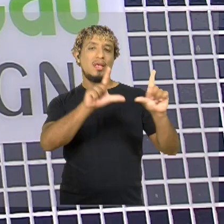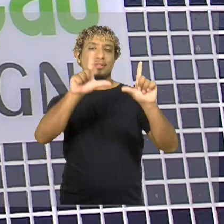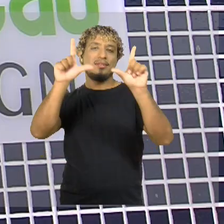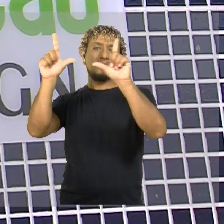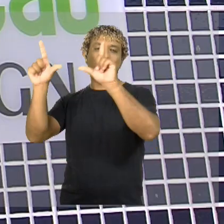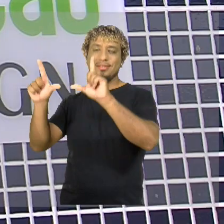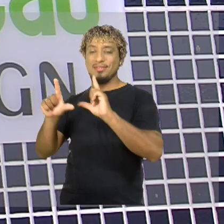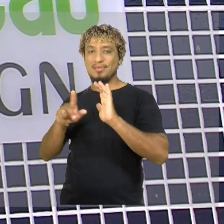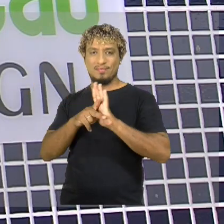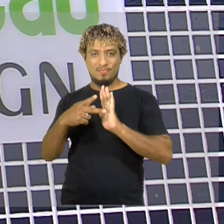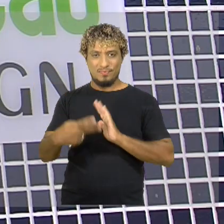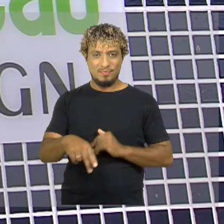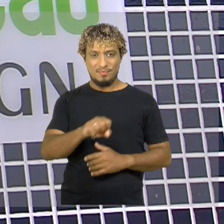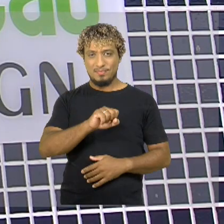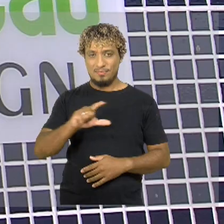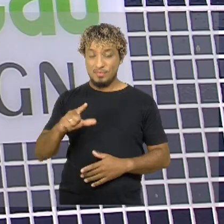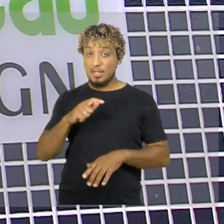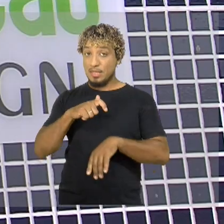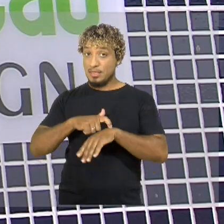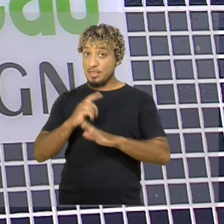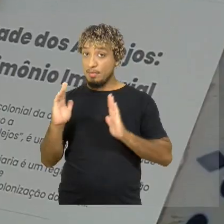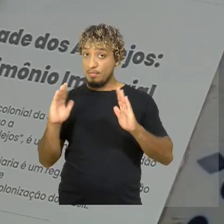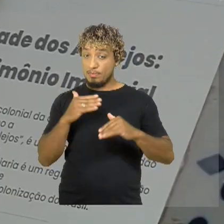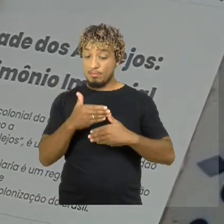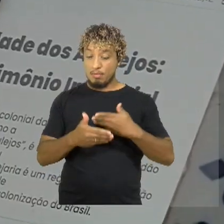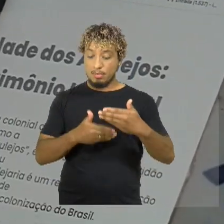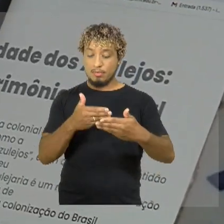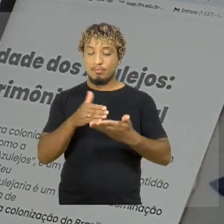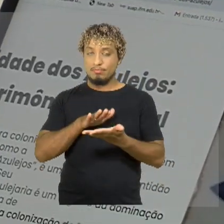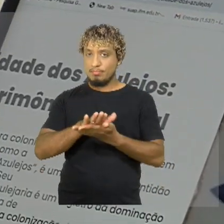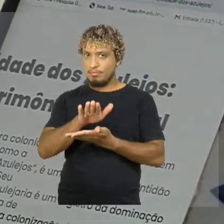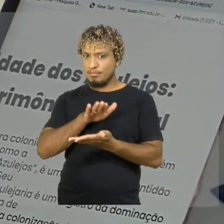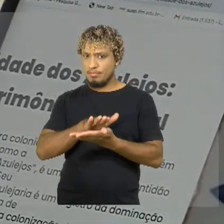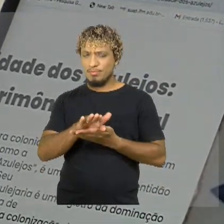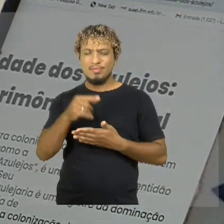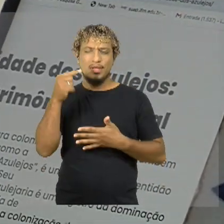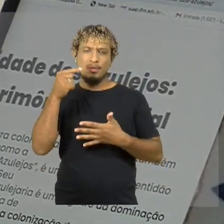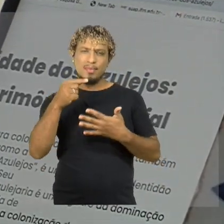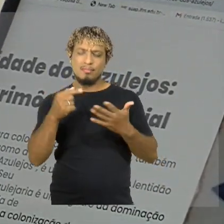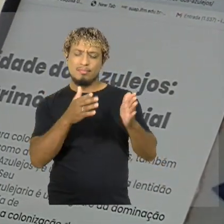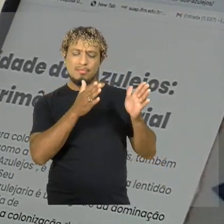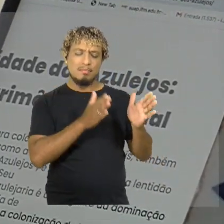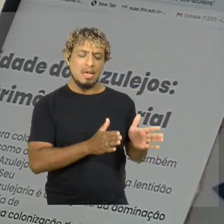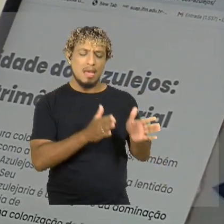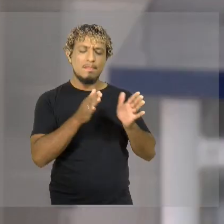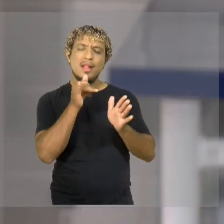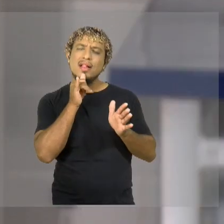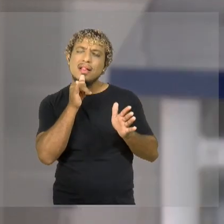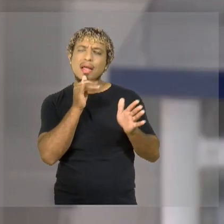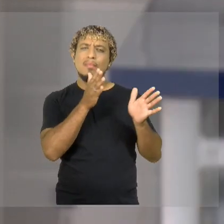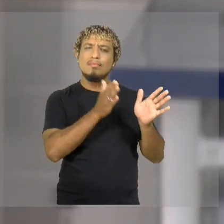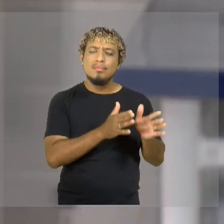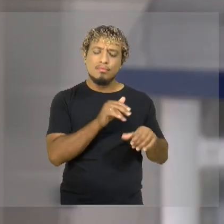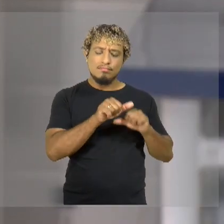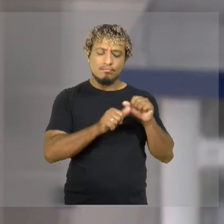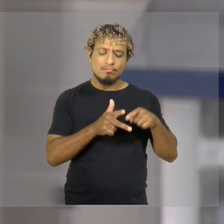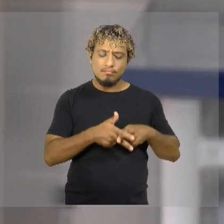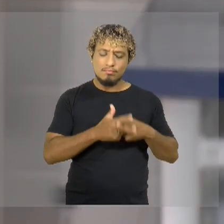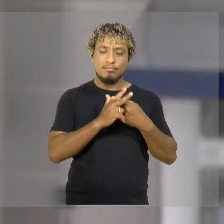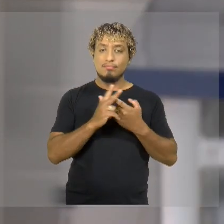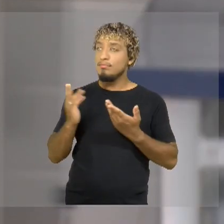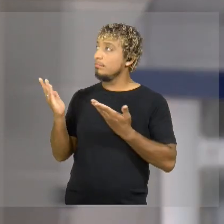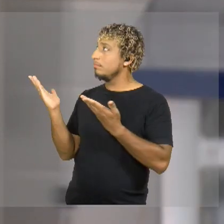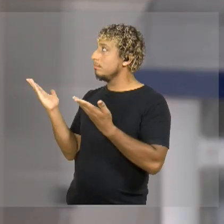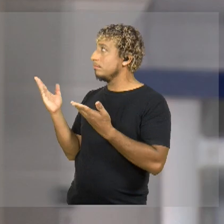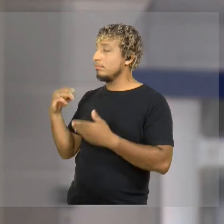centro histórico. Durante o processo de confecção dos azulejos táteis e nos diversos protótipos aprimorados, o Mike, que é